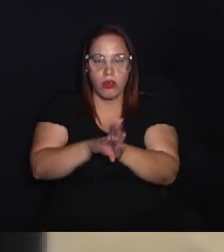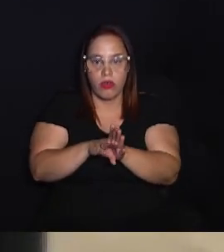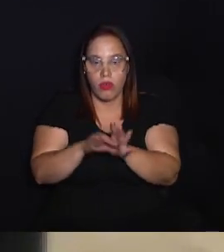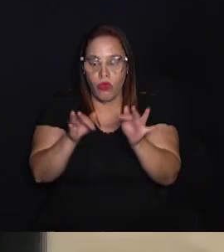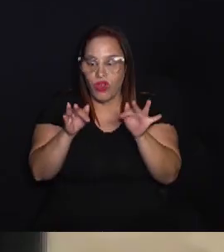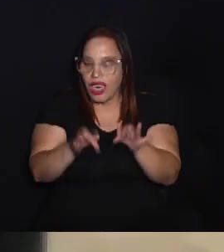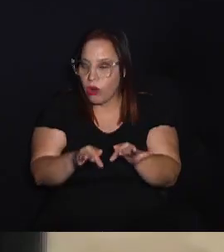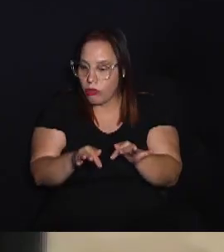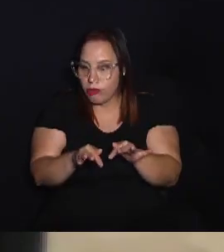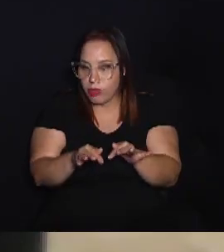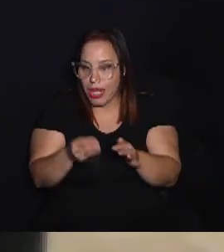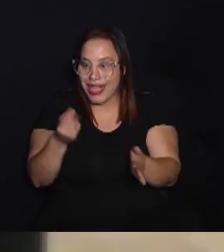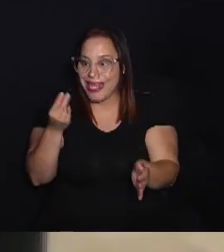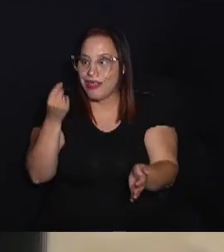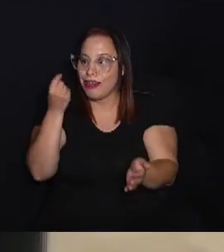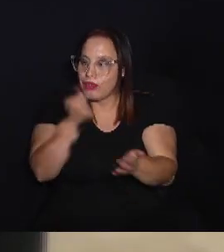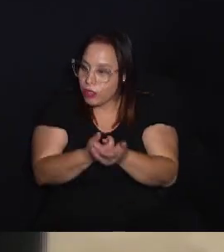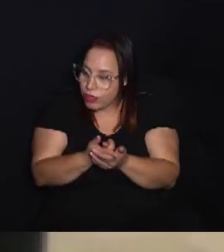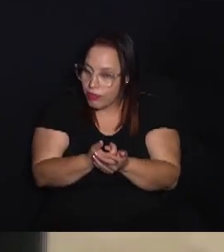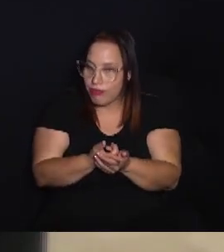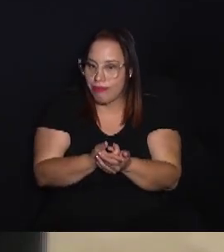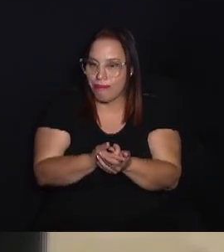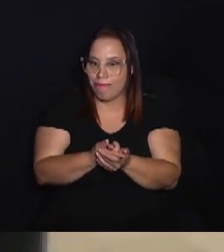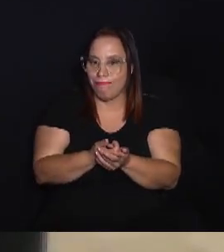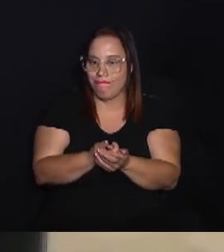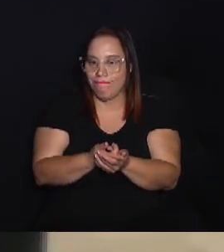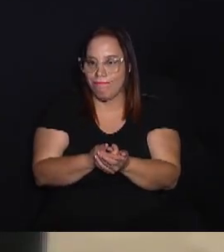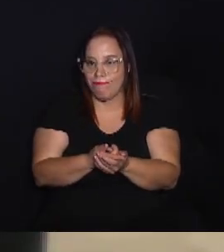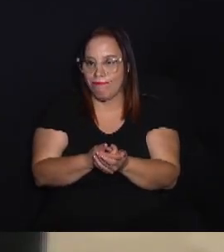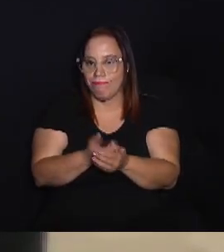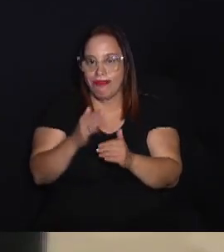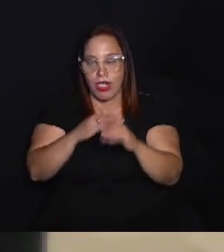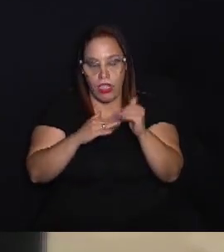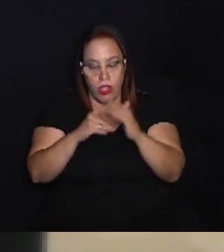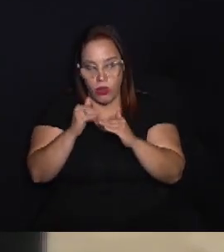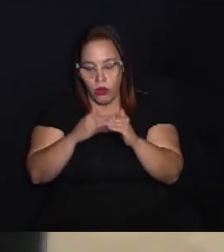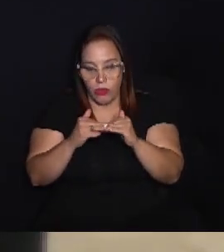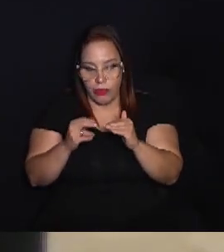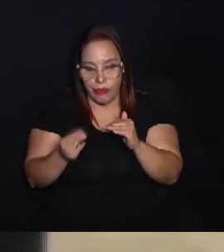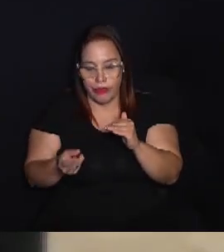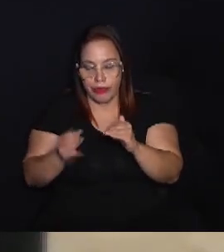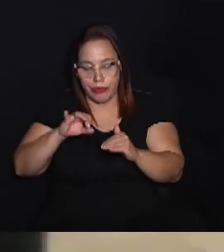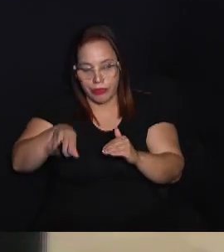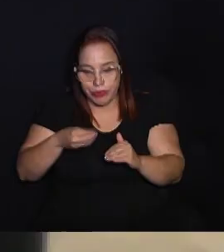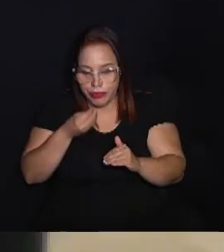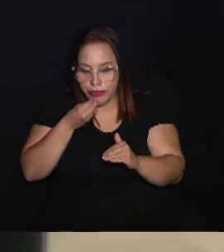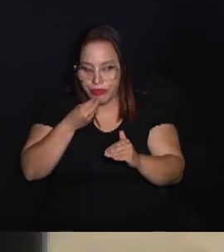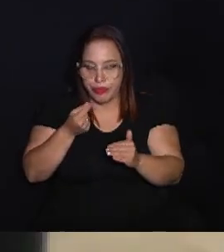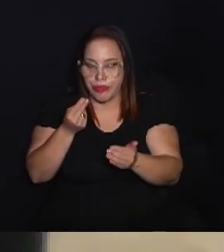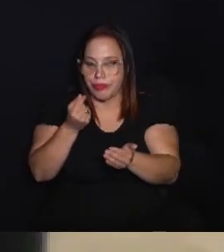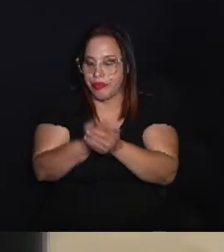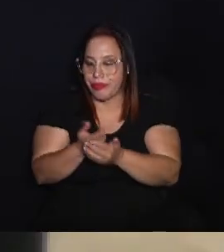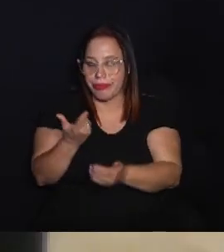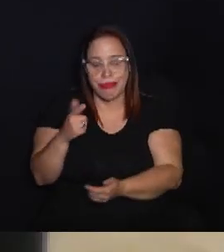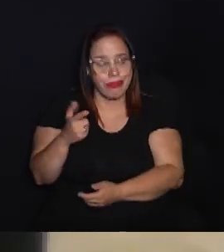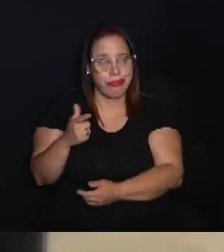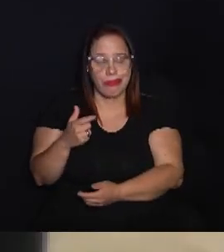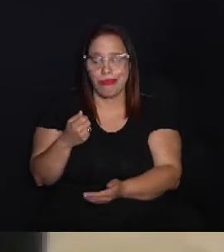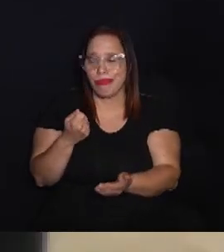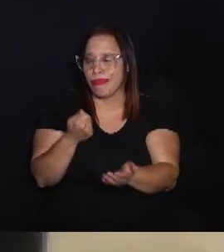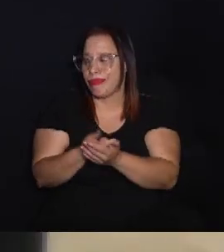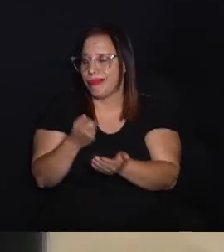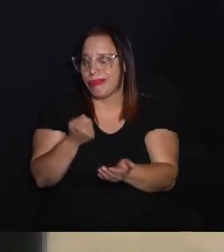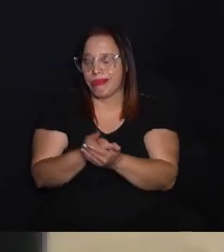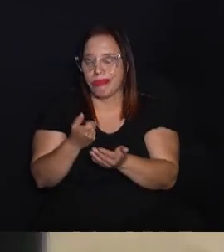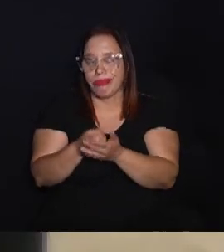chegando no consumidor final e ela seria vendida, né? Então, ela teria, tem o custo para ela ser tratada e tem o custo da oportunidade que ela seria vendida e você não está